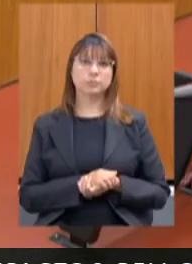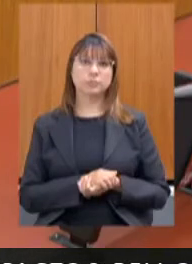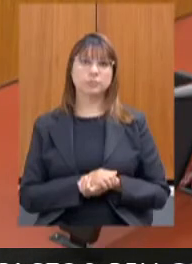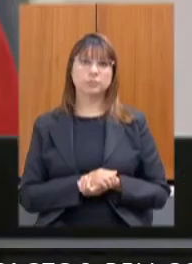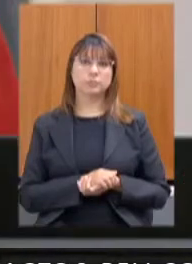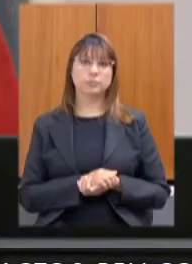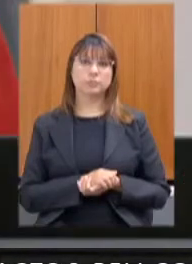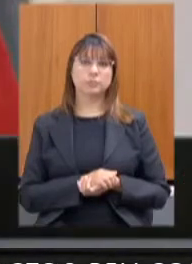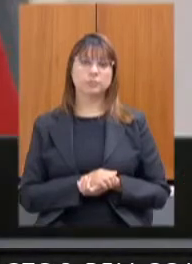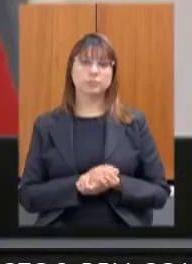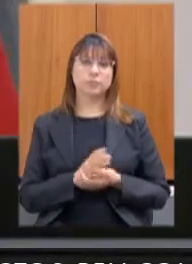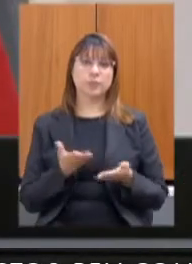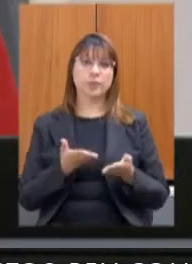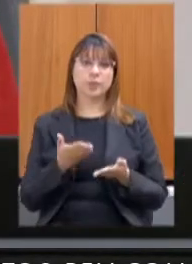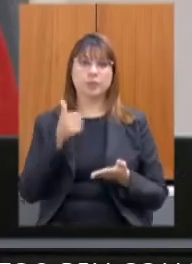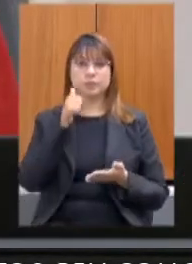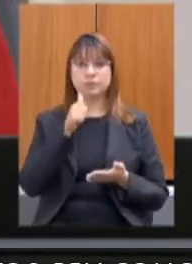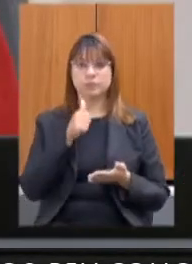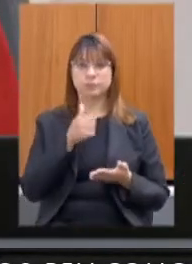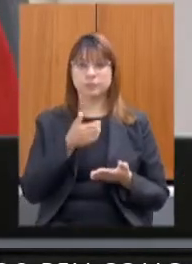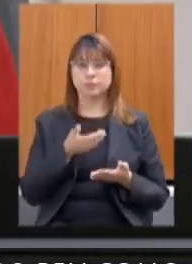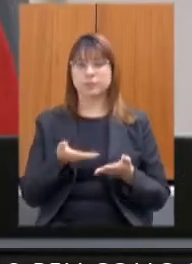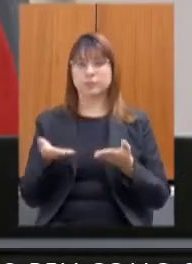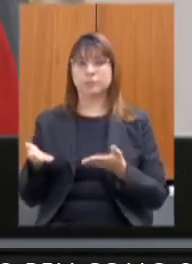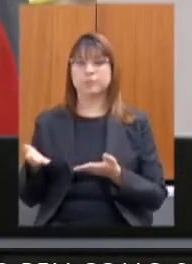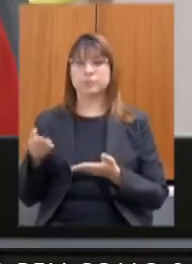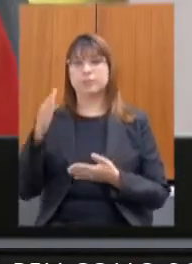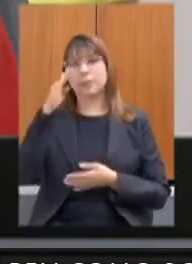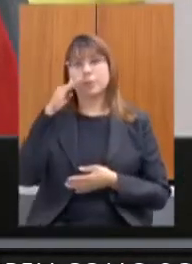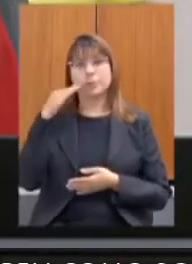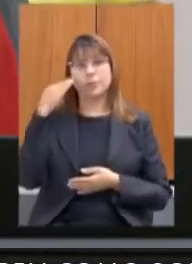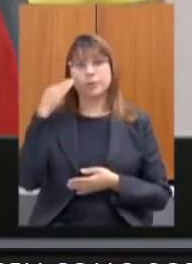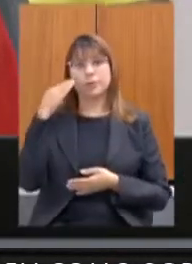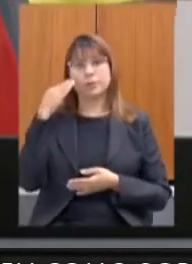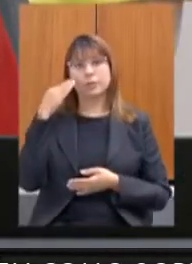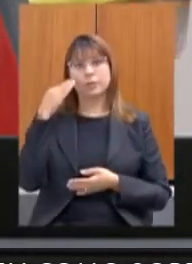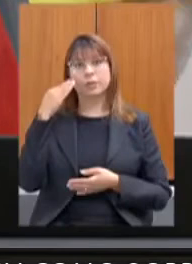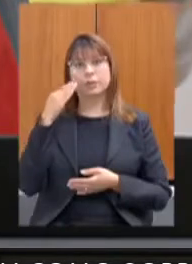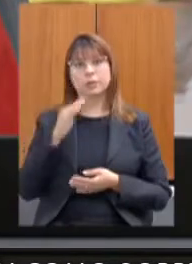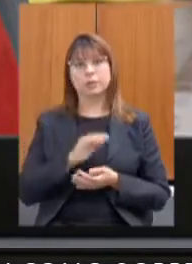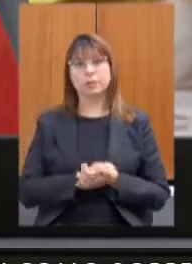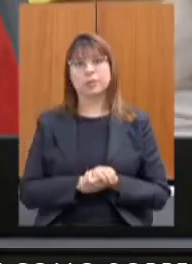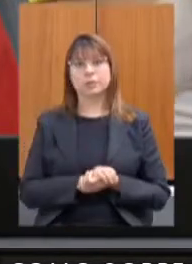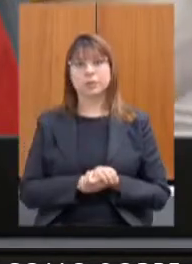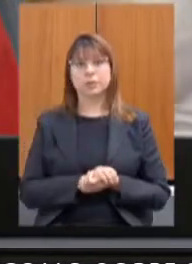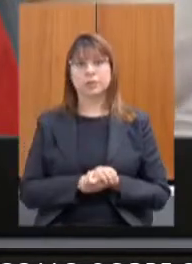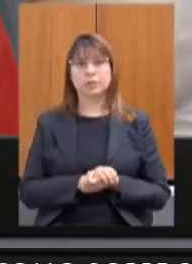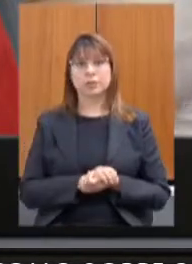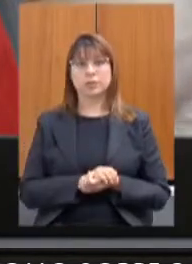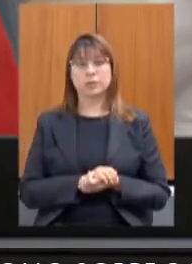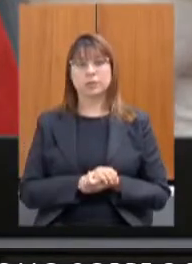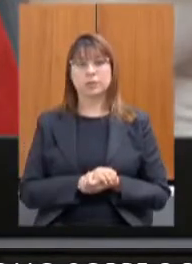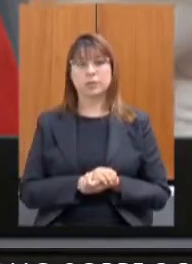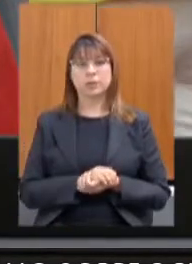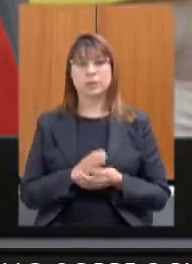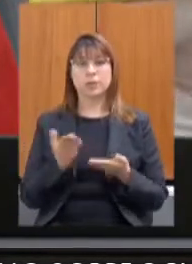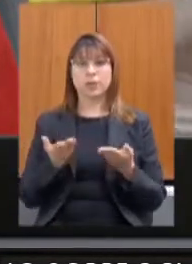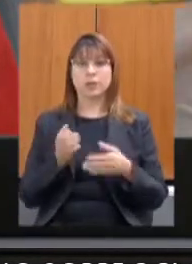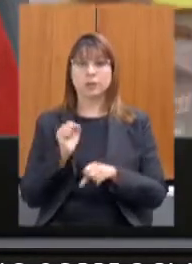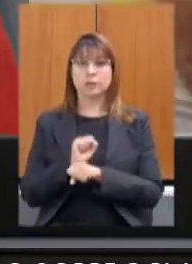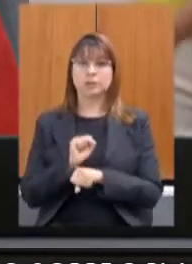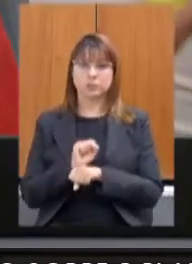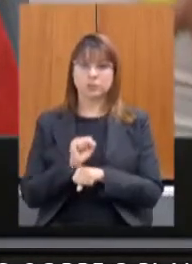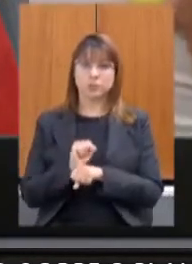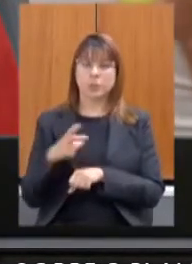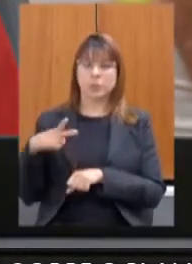isso com a palavra deputada Beatriz Serqueira a gente vai conseguir tentar em contato com a deputada Ana Paula no privado